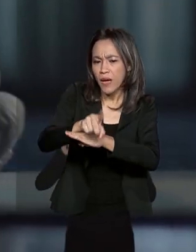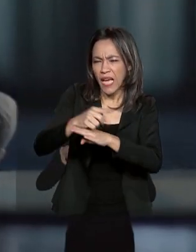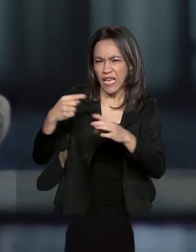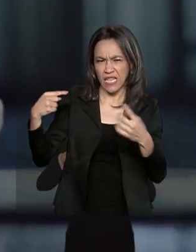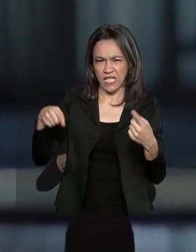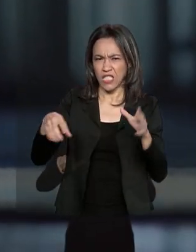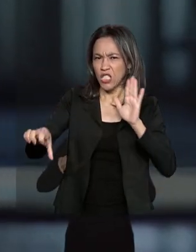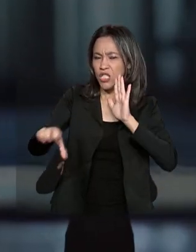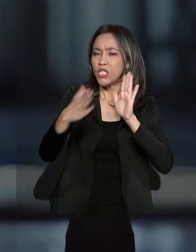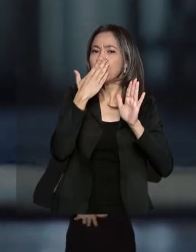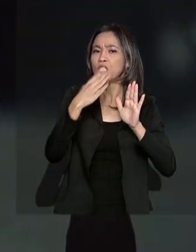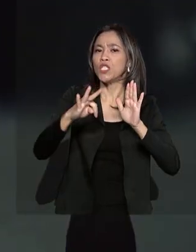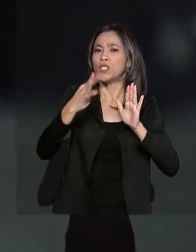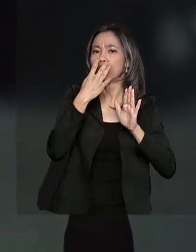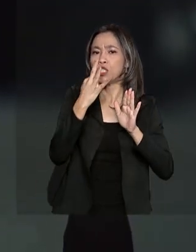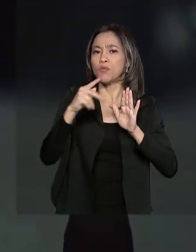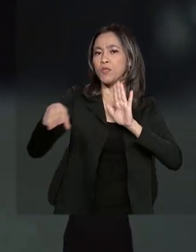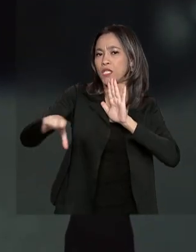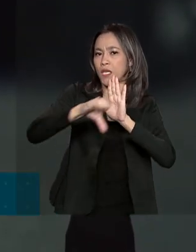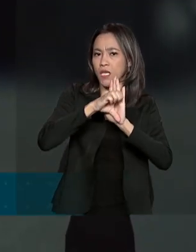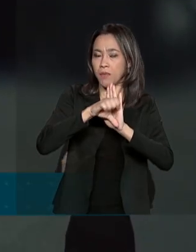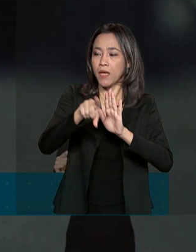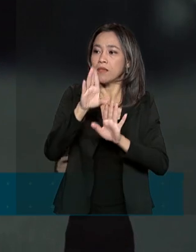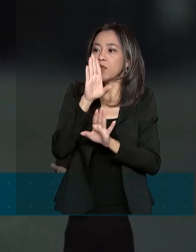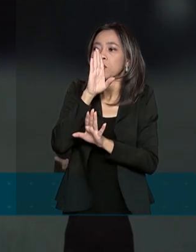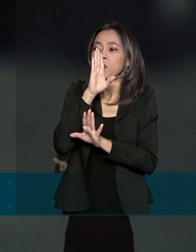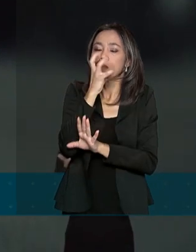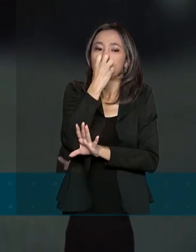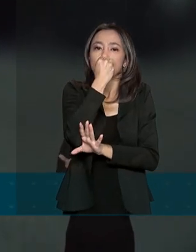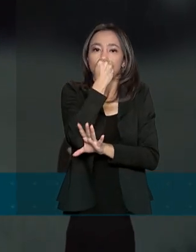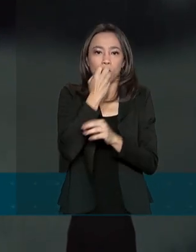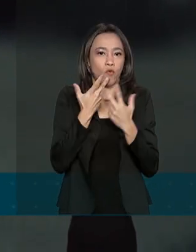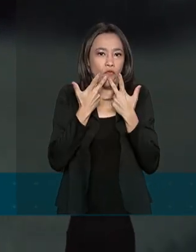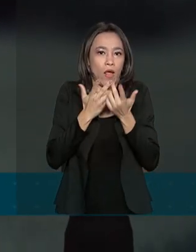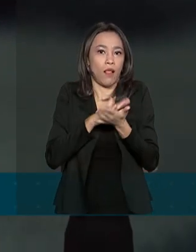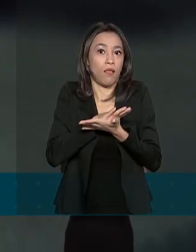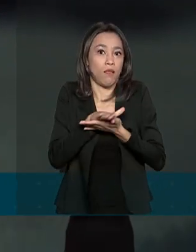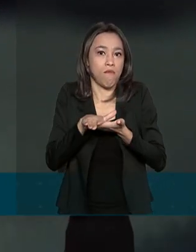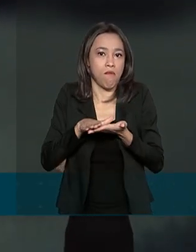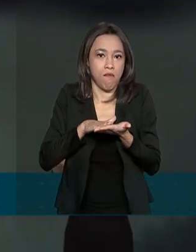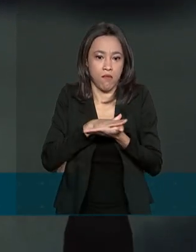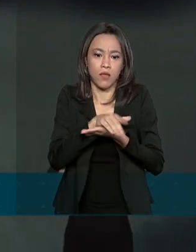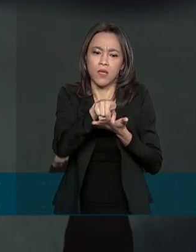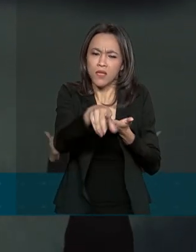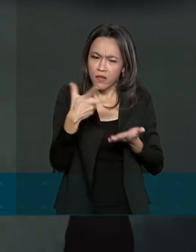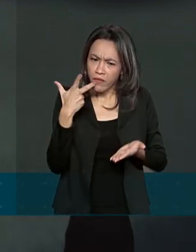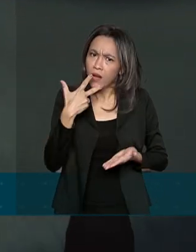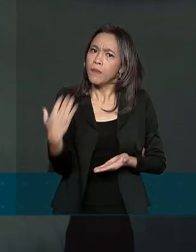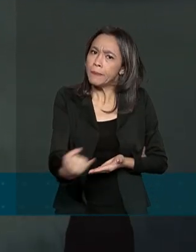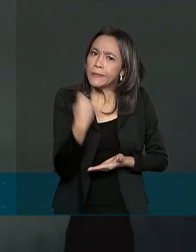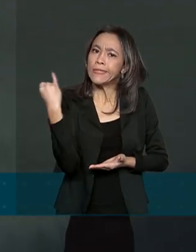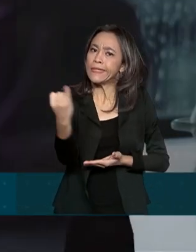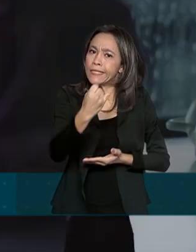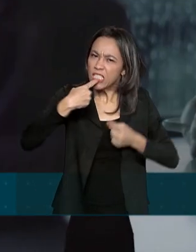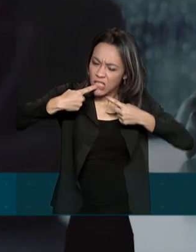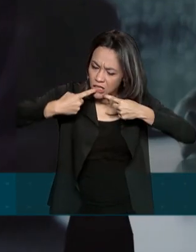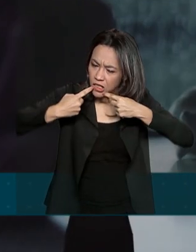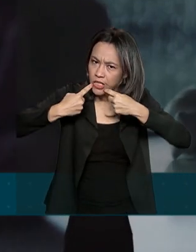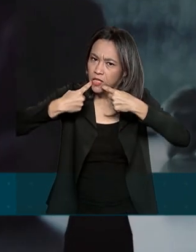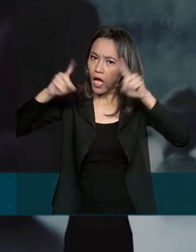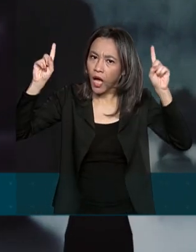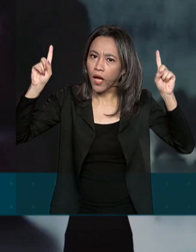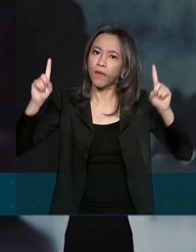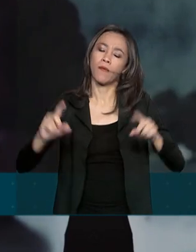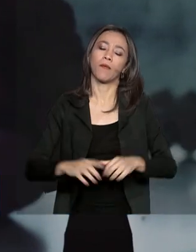que na maioria das vezes fica perdido no silêncio das vítimas e fala sobre a importância de se denunciar.